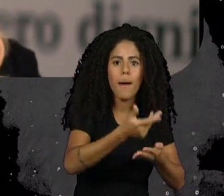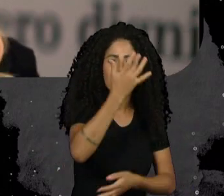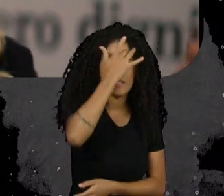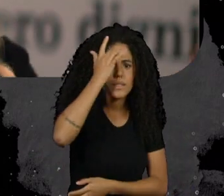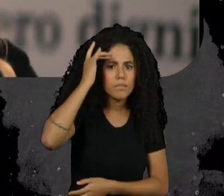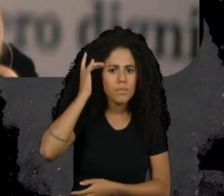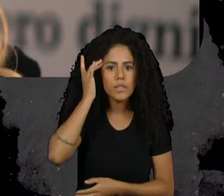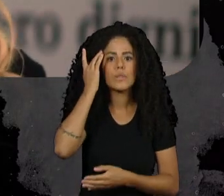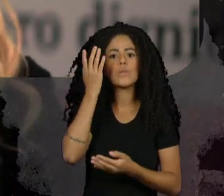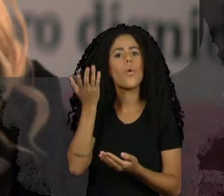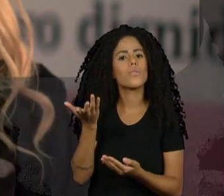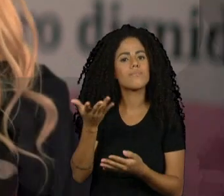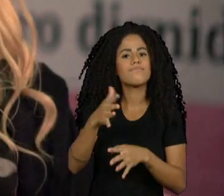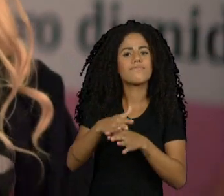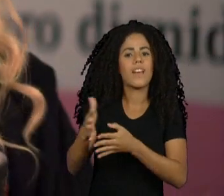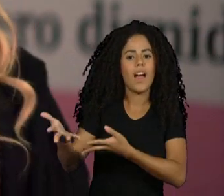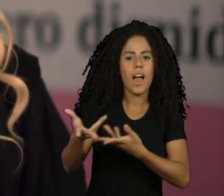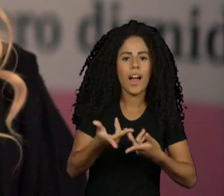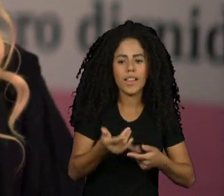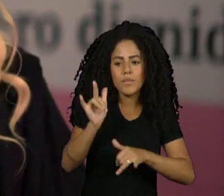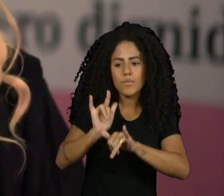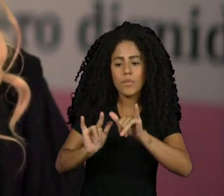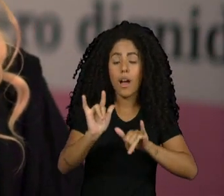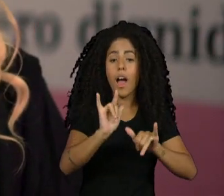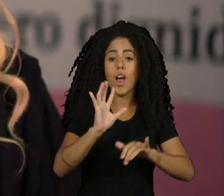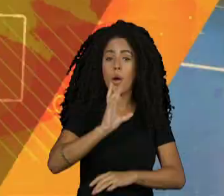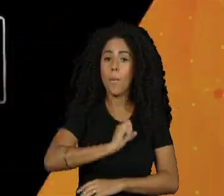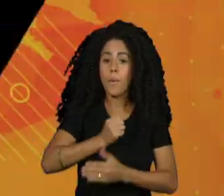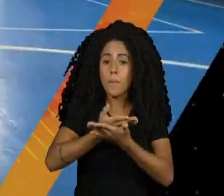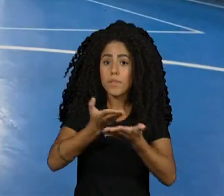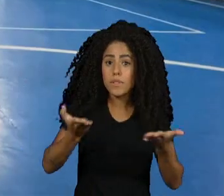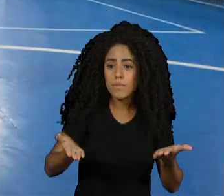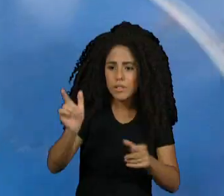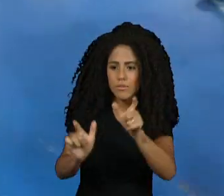é distribuir esse amor de Deus para todas as pessoas.